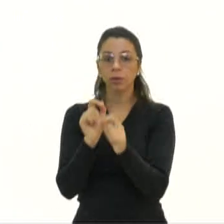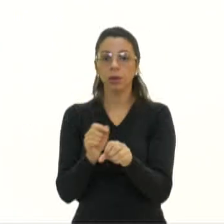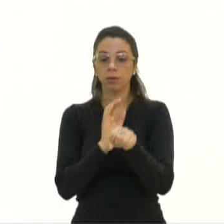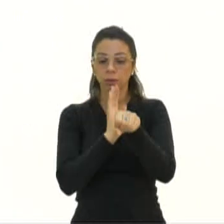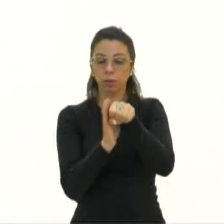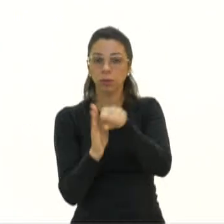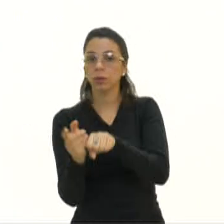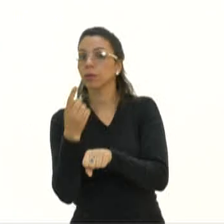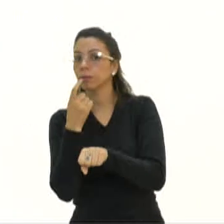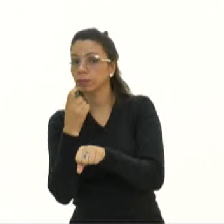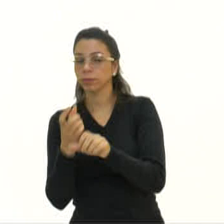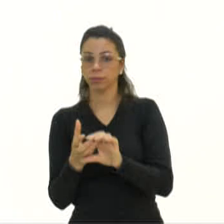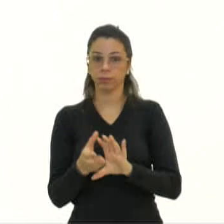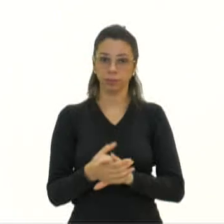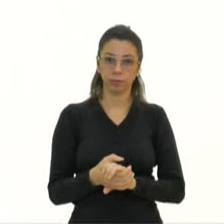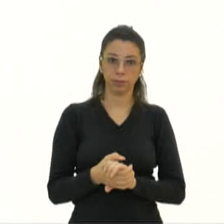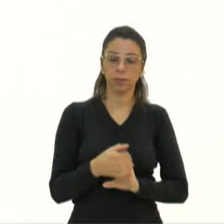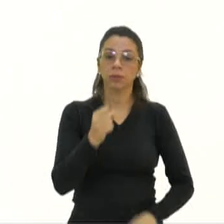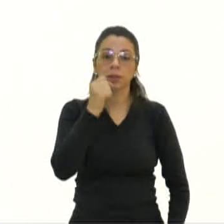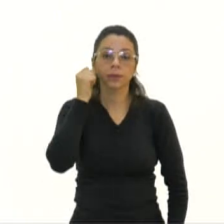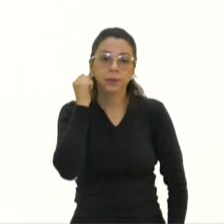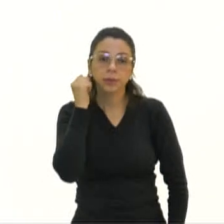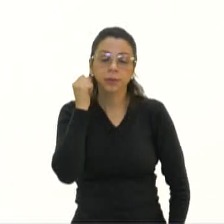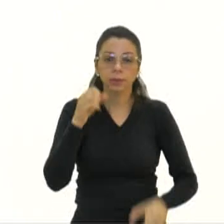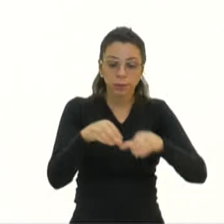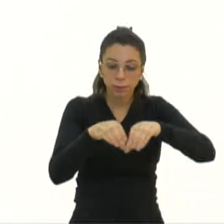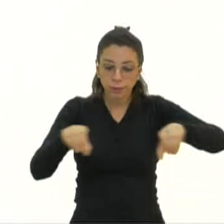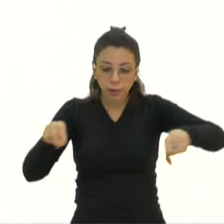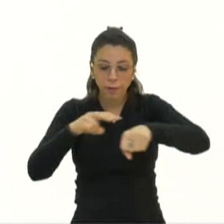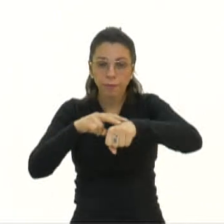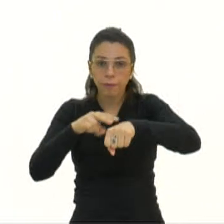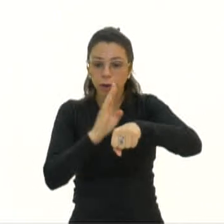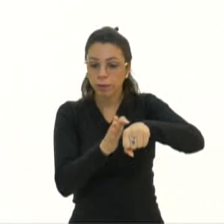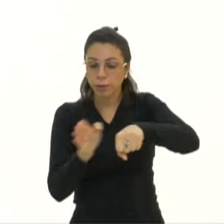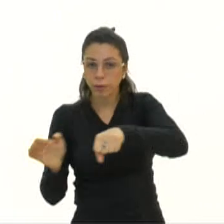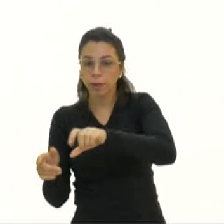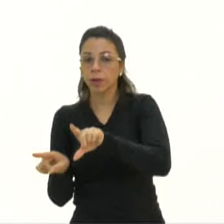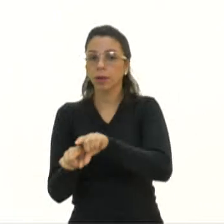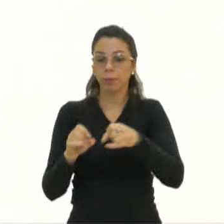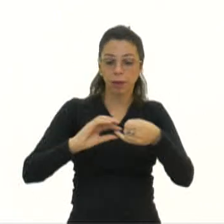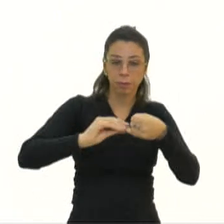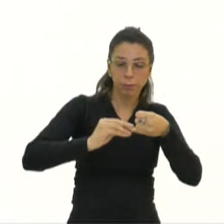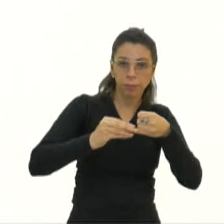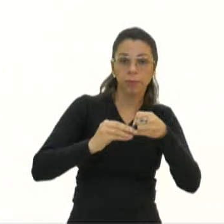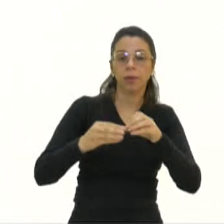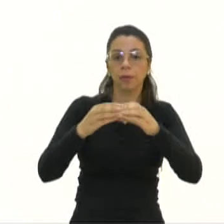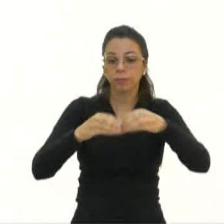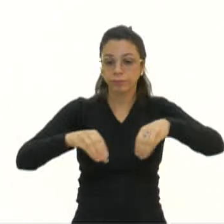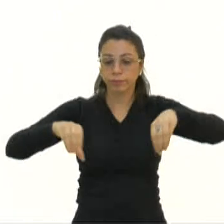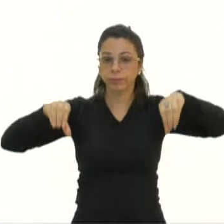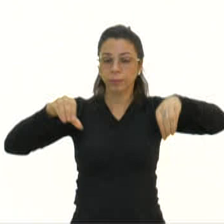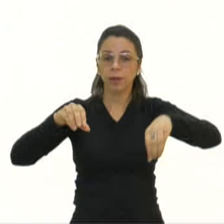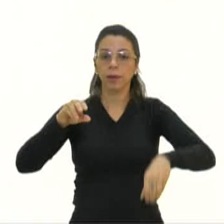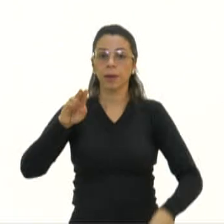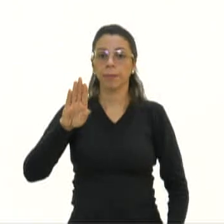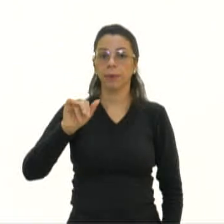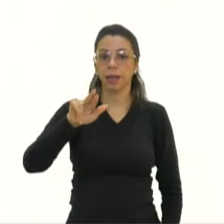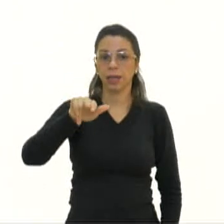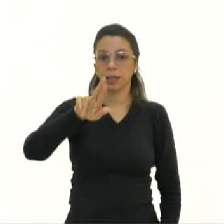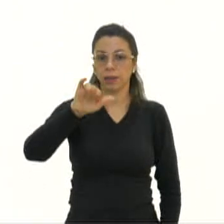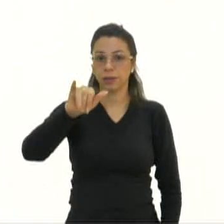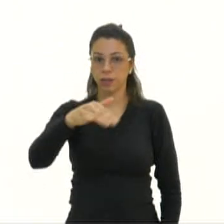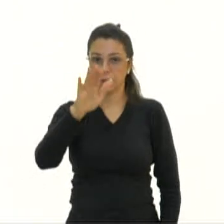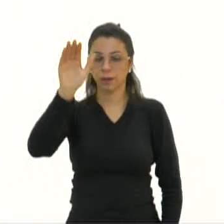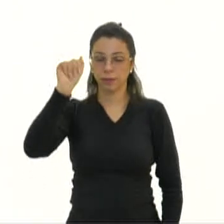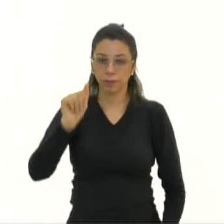tomate, cenoura, pepino, vagem de feijão e berinjela. Dessa lista, o